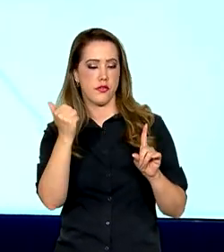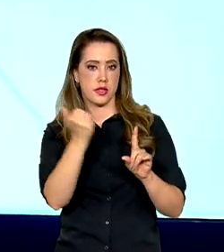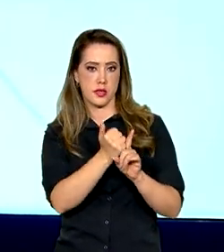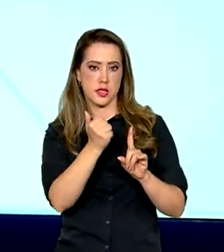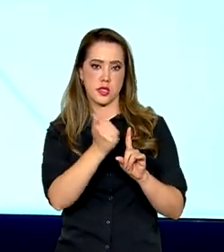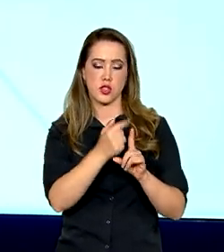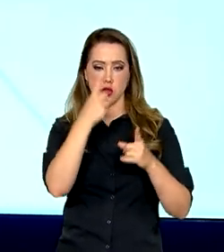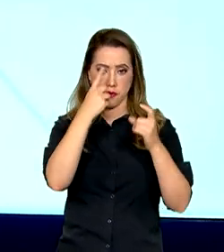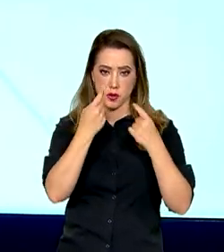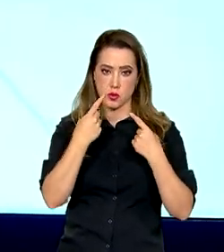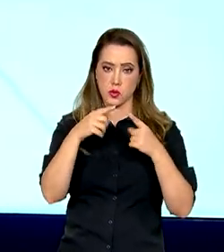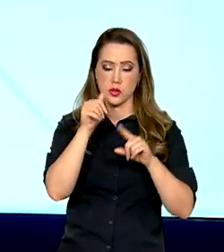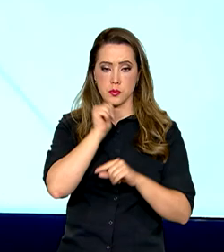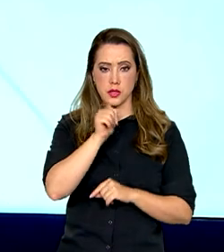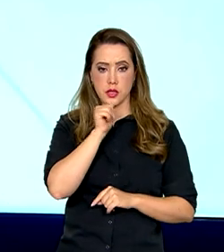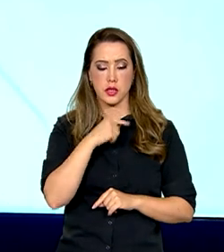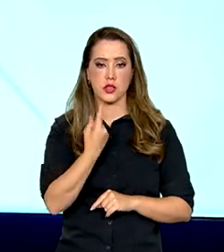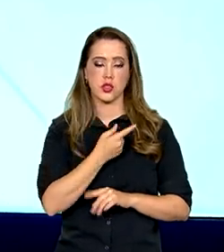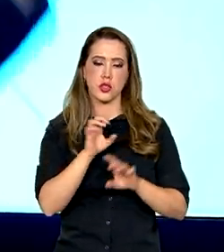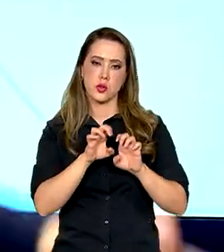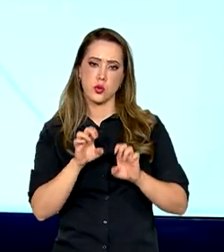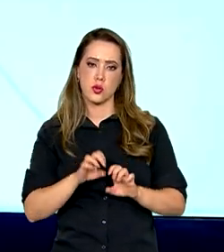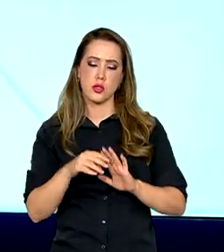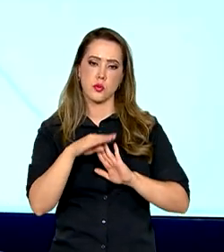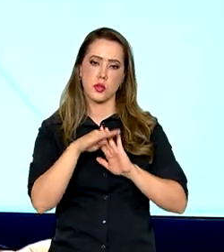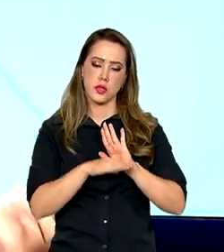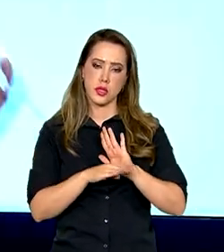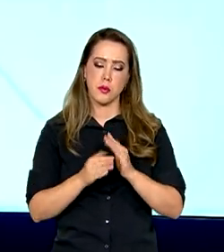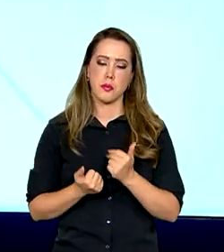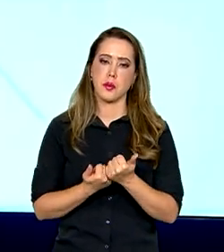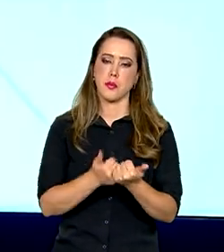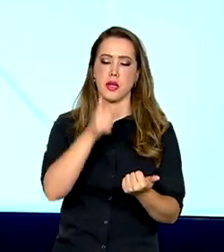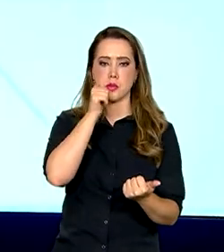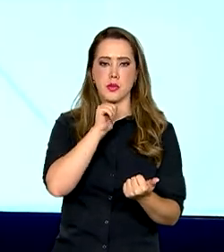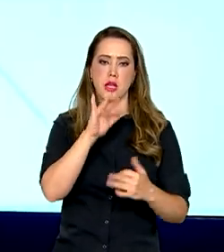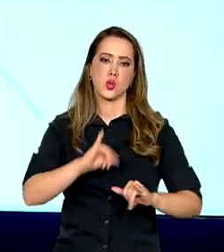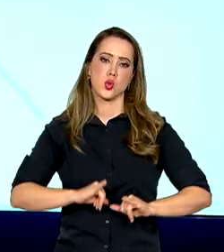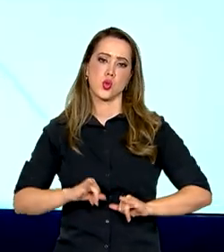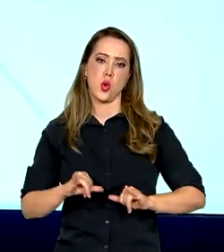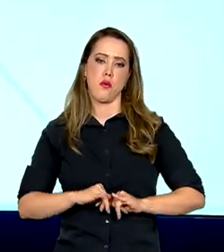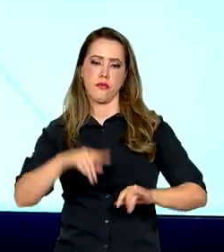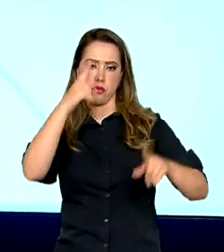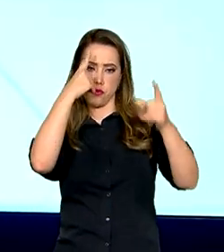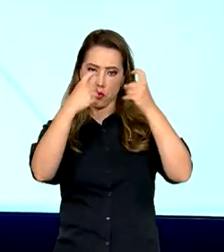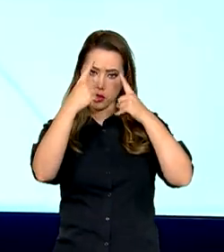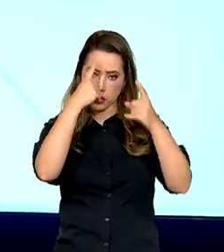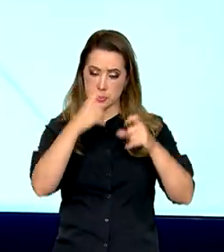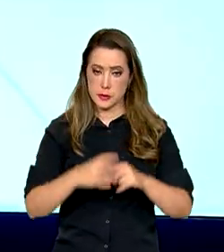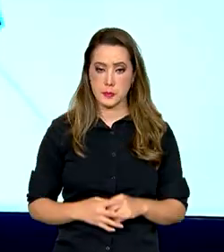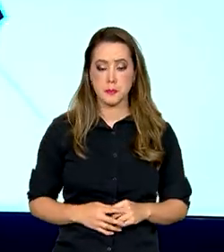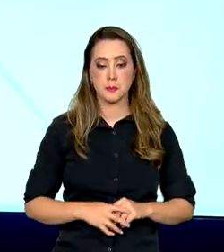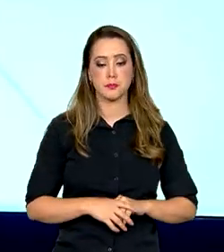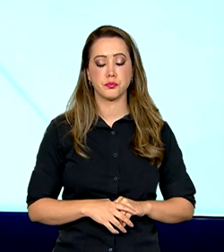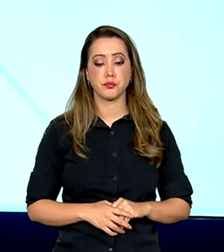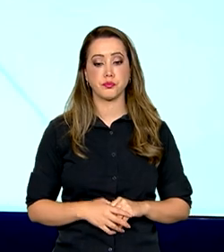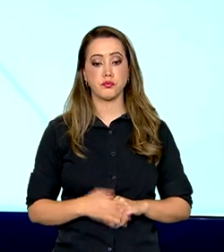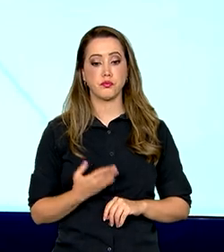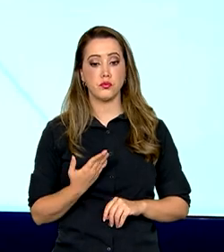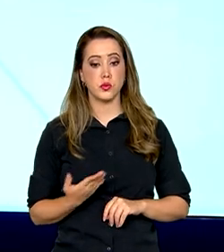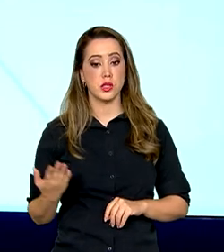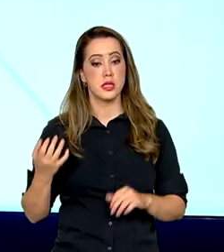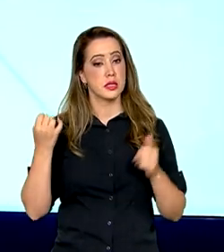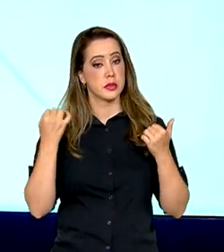estruturando programas de apoio às mulheres vítimas de violência, que é uma linha do Pronace também. Dino aproveitou a